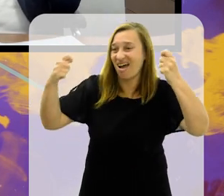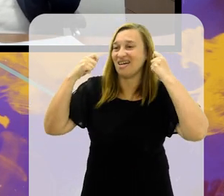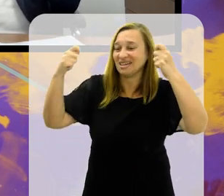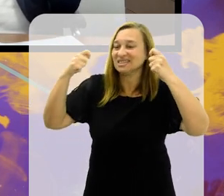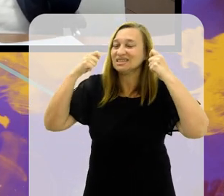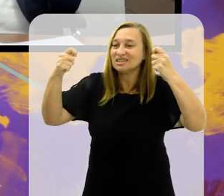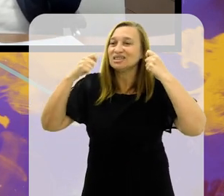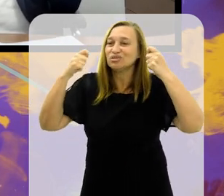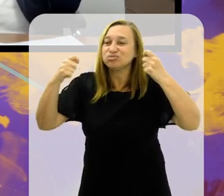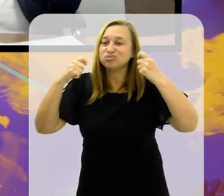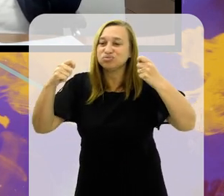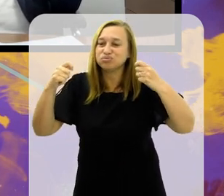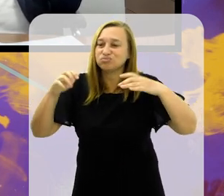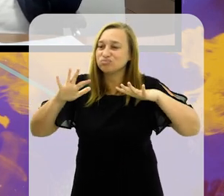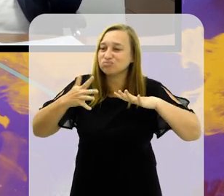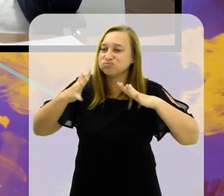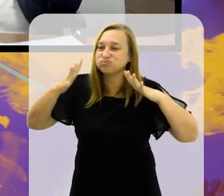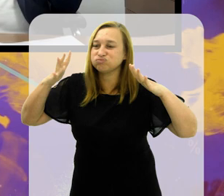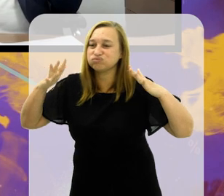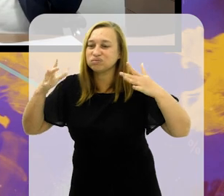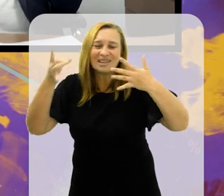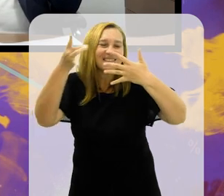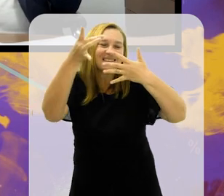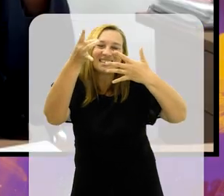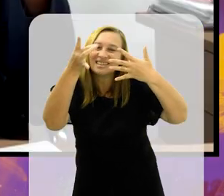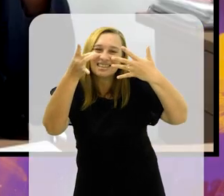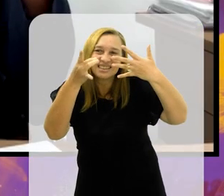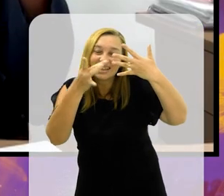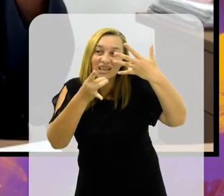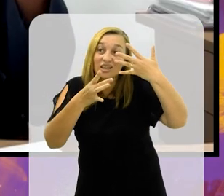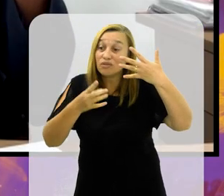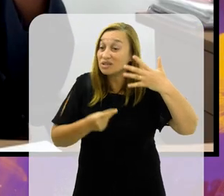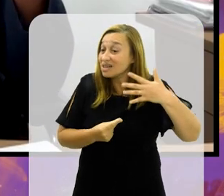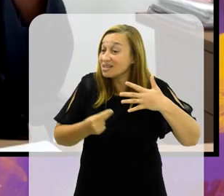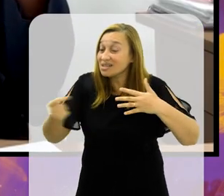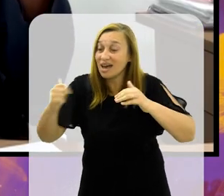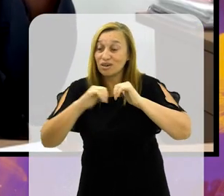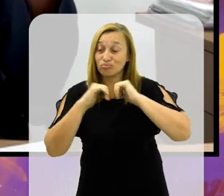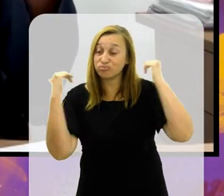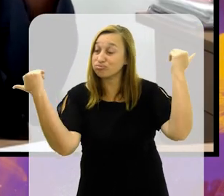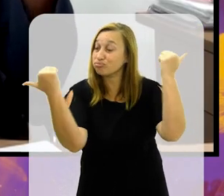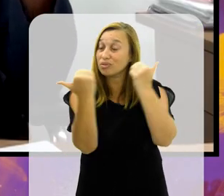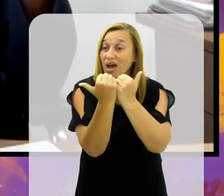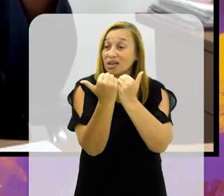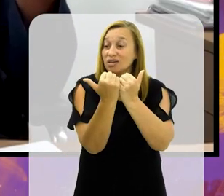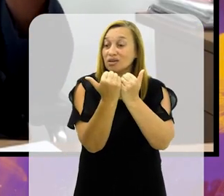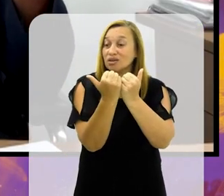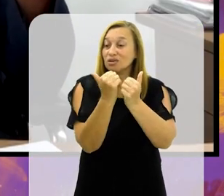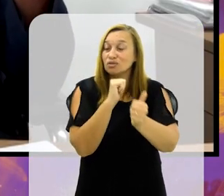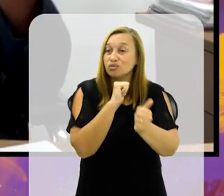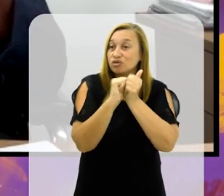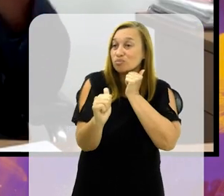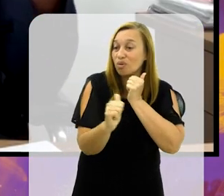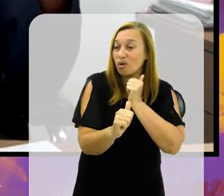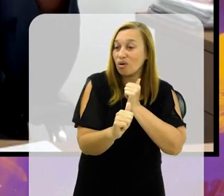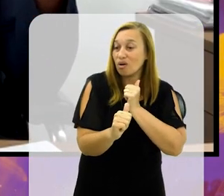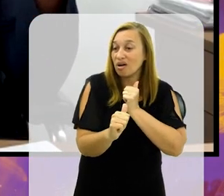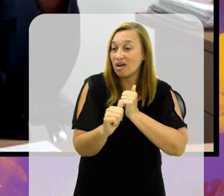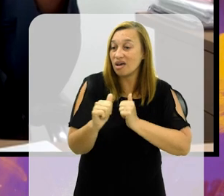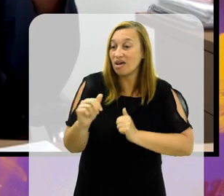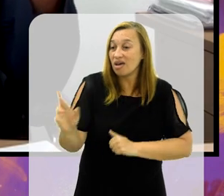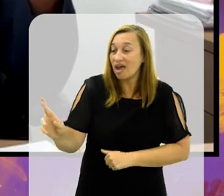ela está nos detalhes. Quando você sai de um estádio de futebol, o mais legal é a